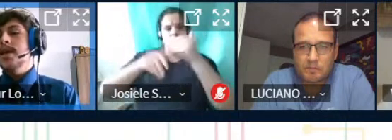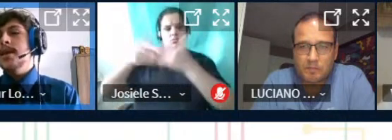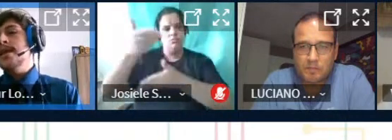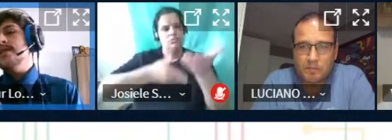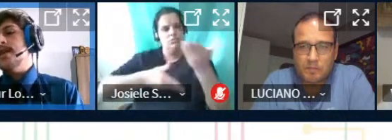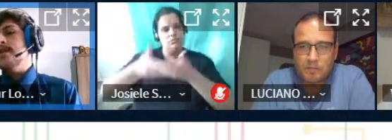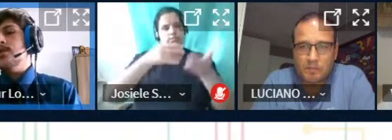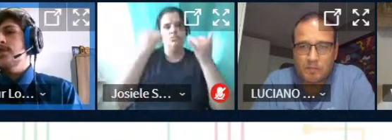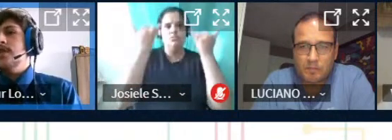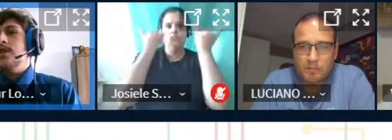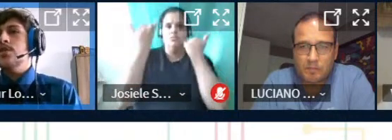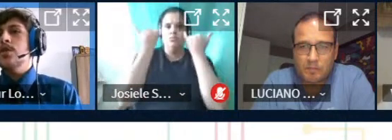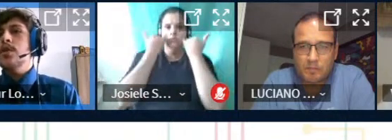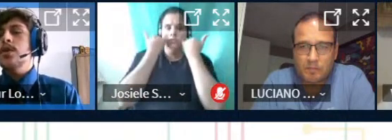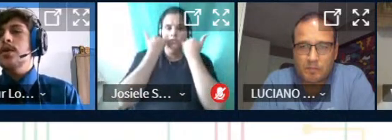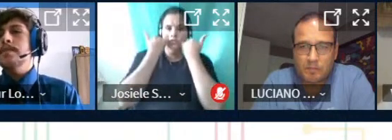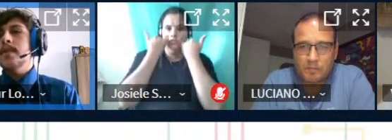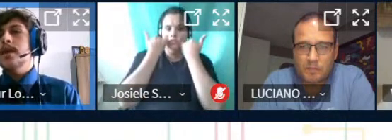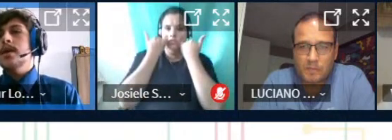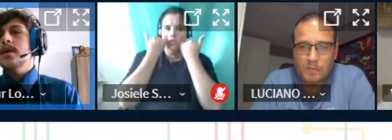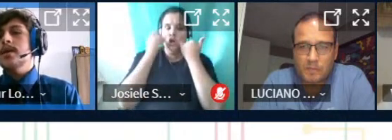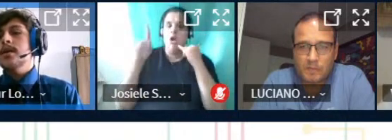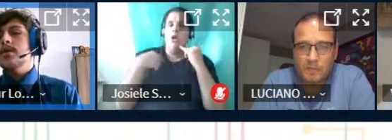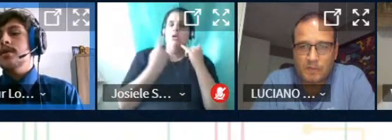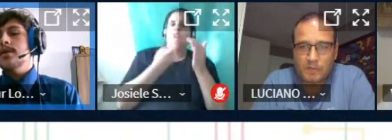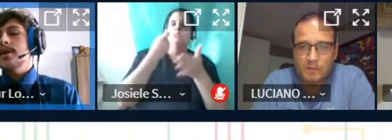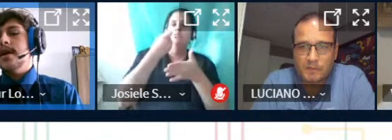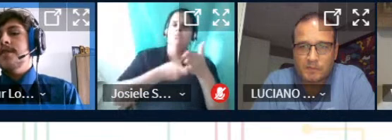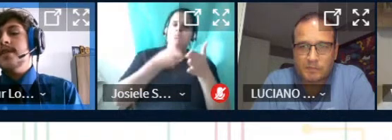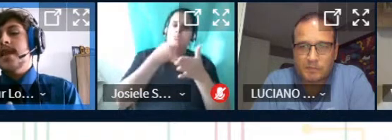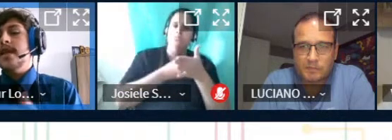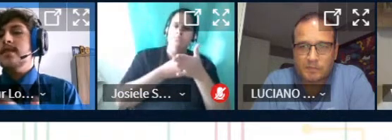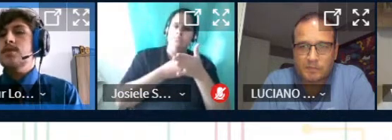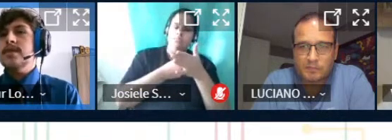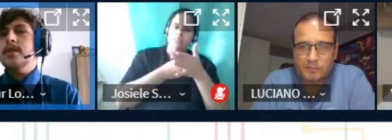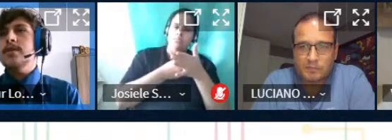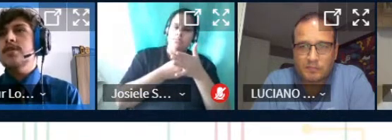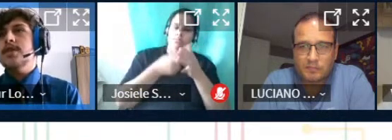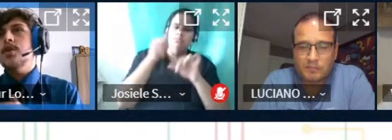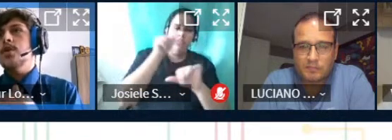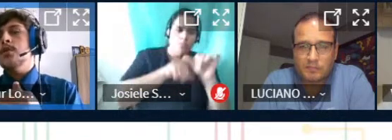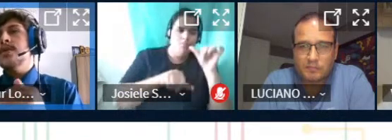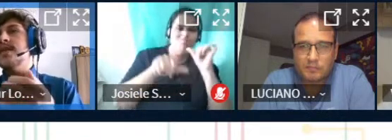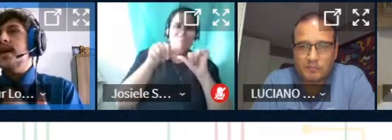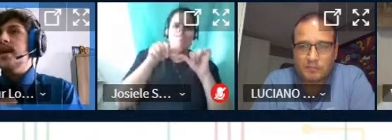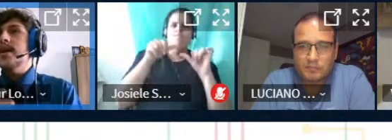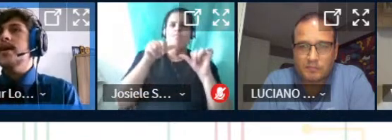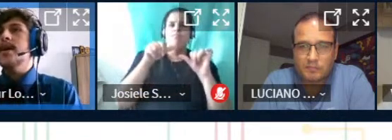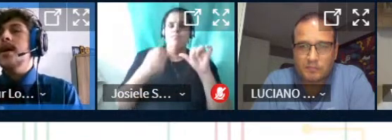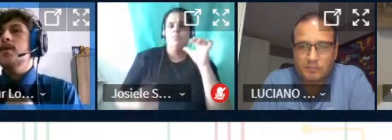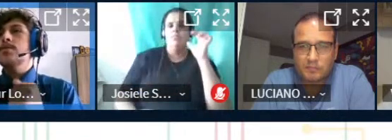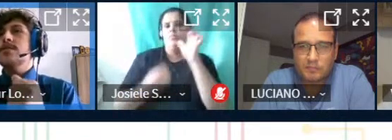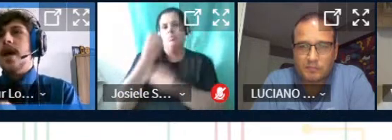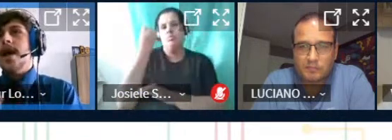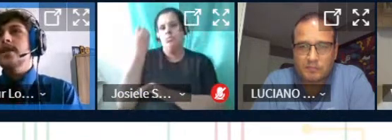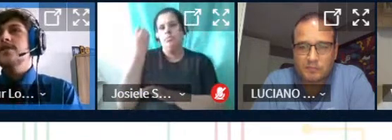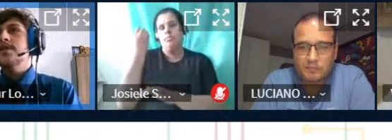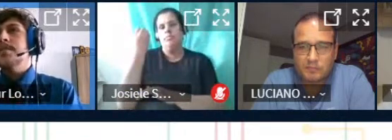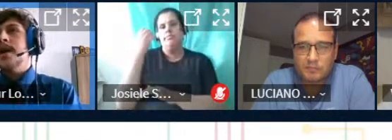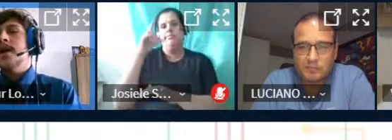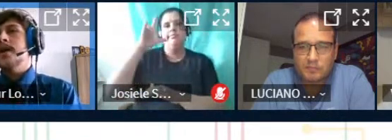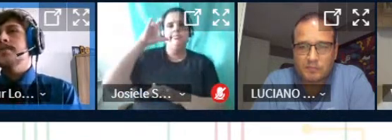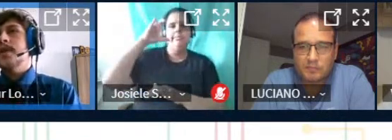e nesse quesito a gente tentou reverter essa situação a gente criou um Instagram um